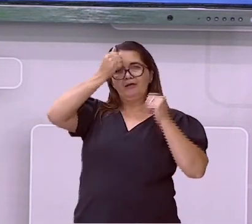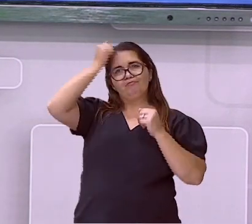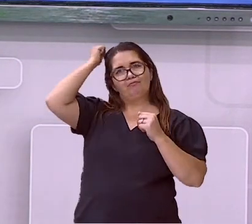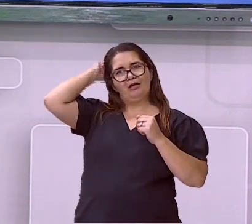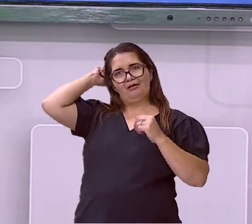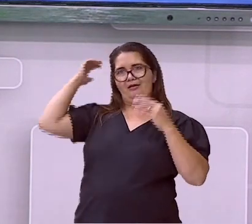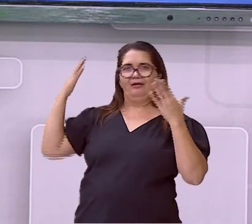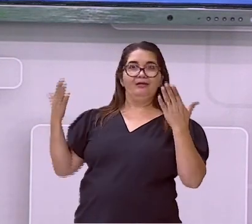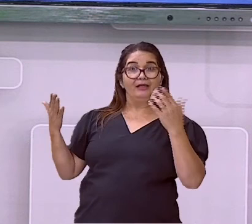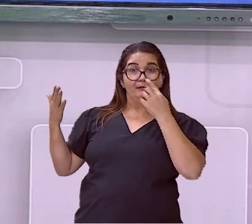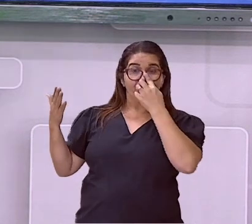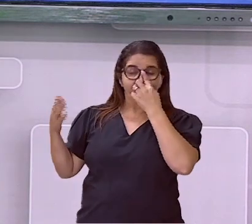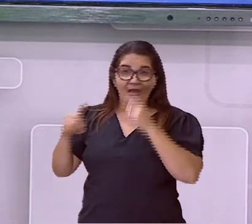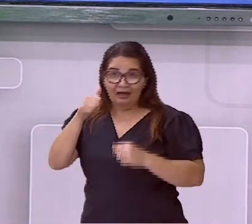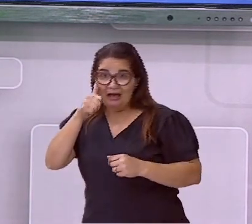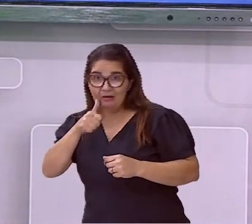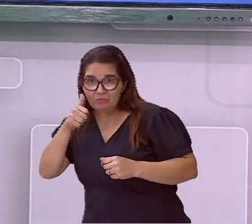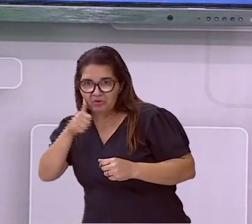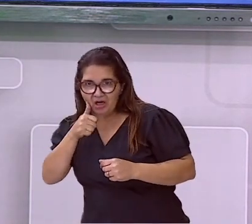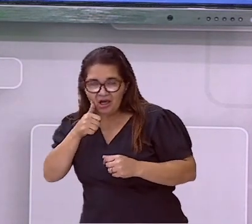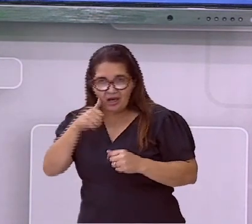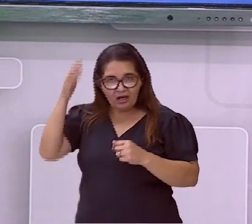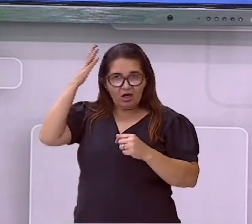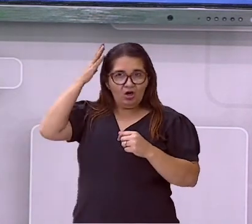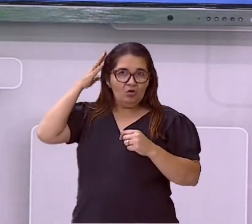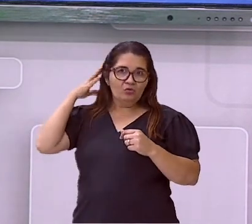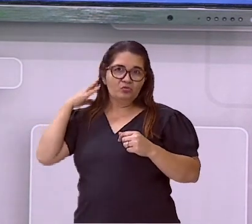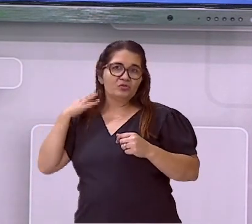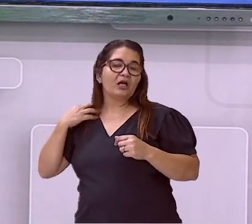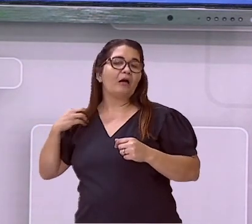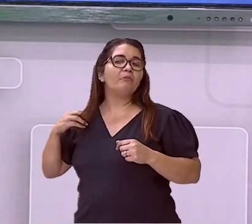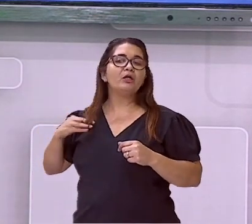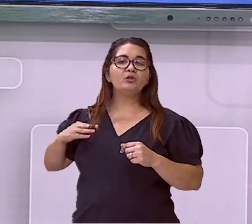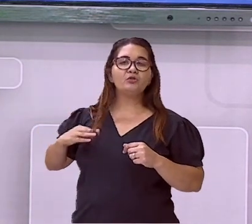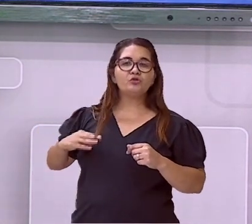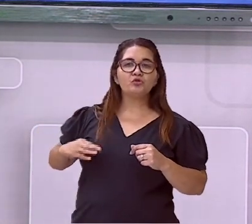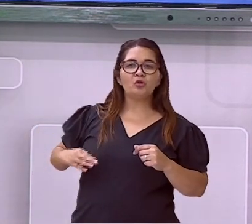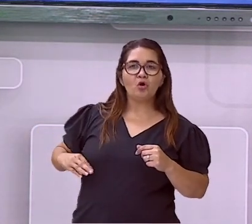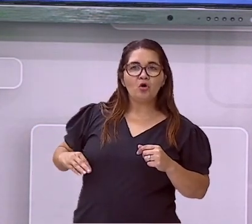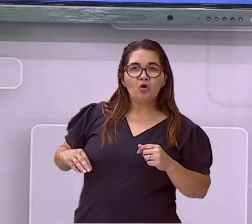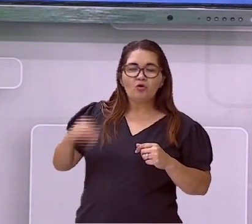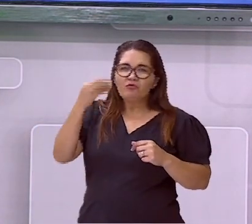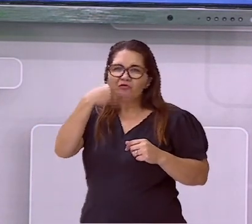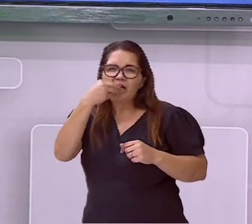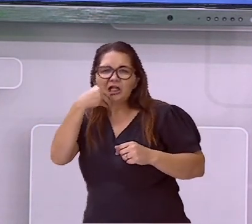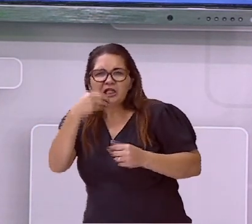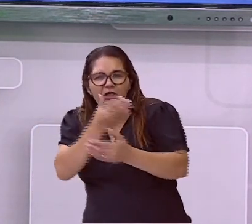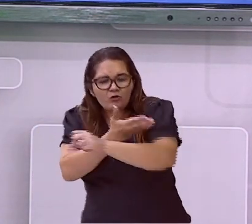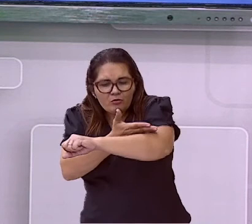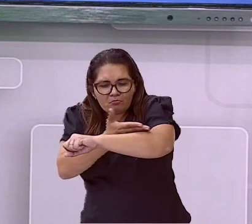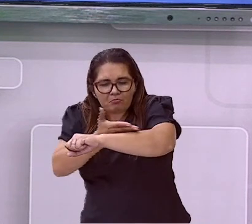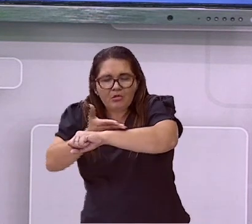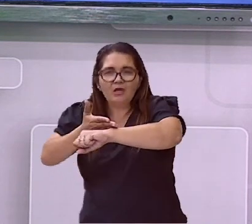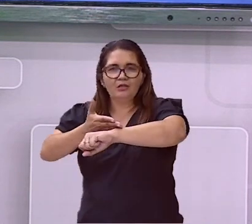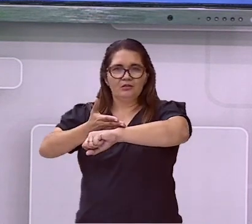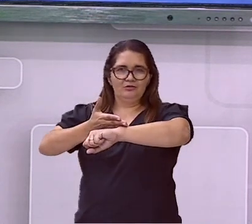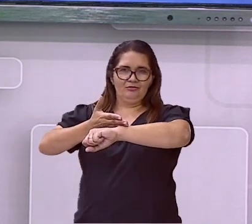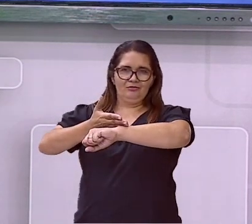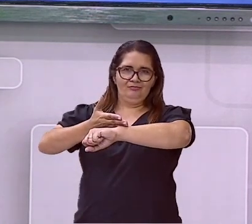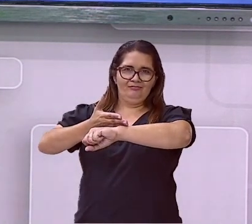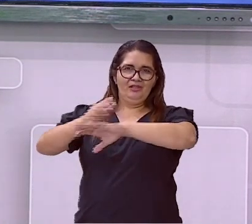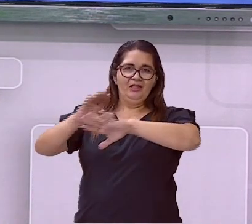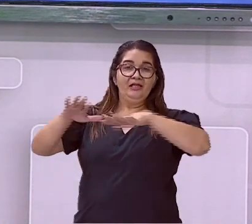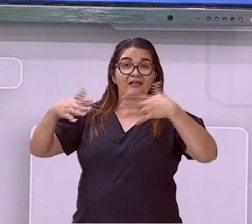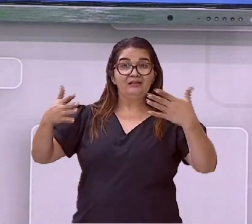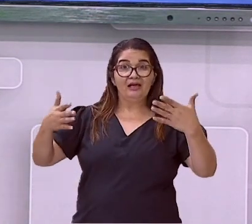estabilidade, a família já está organizada, mas aí, ela começa a perder o que a gente chama de vigor, né? Ela